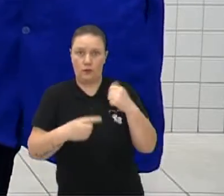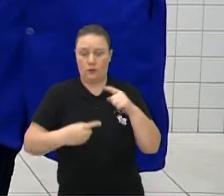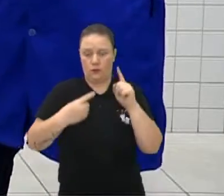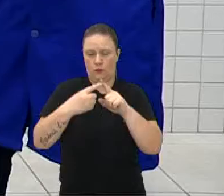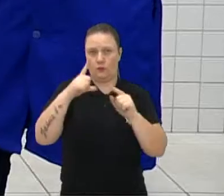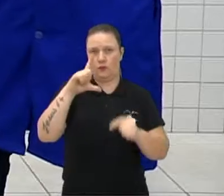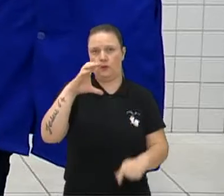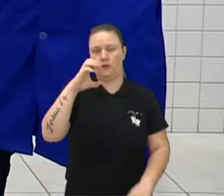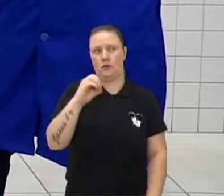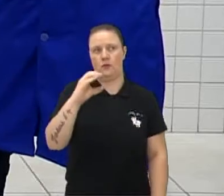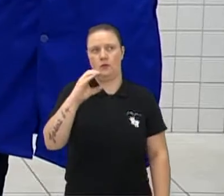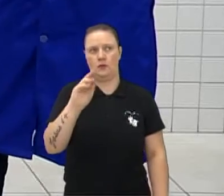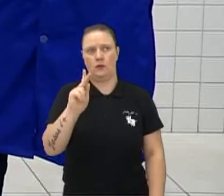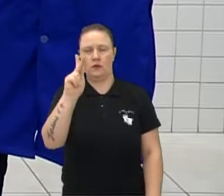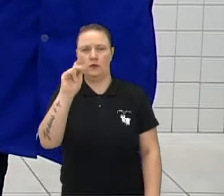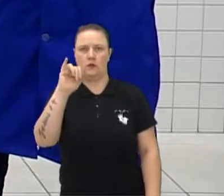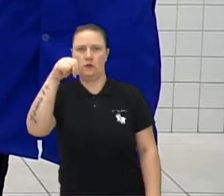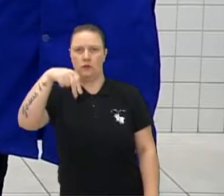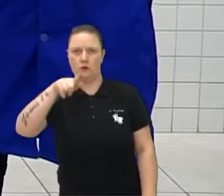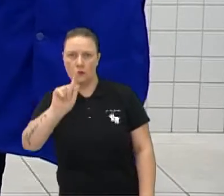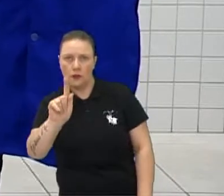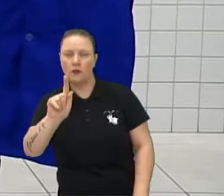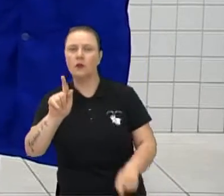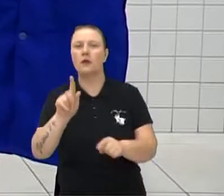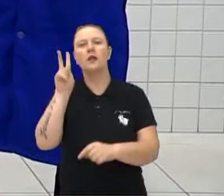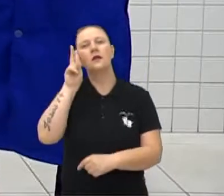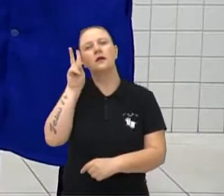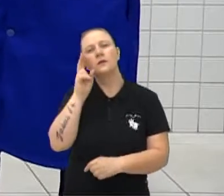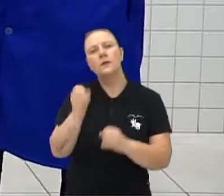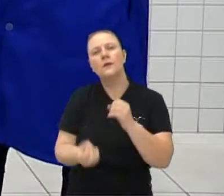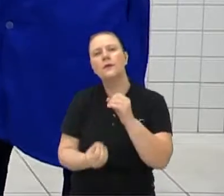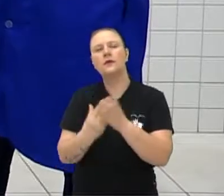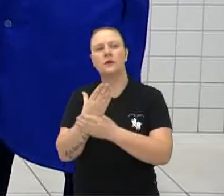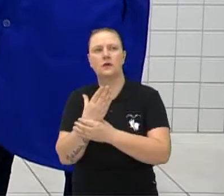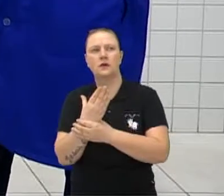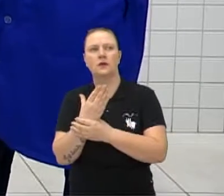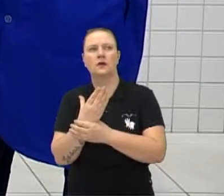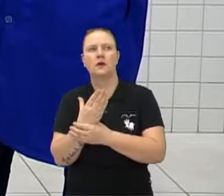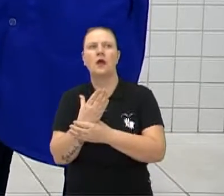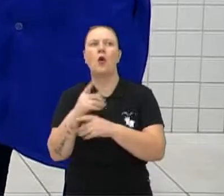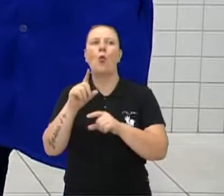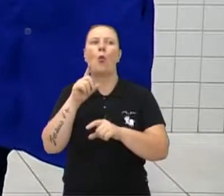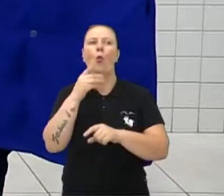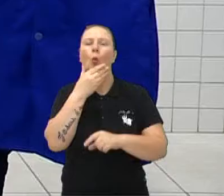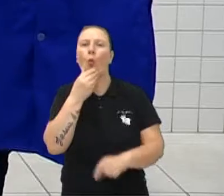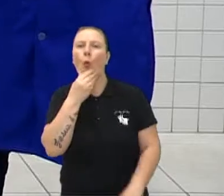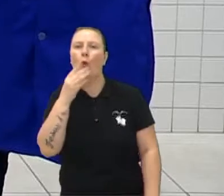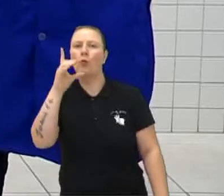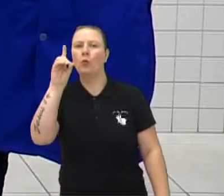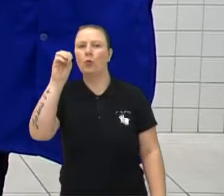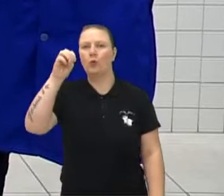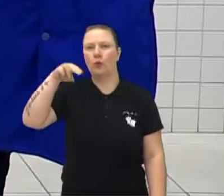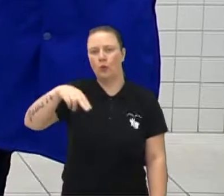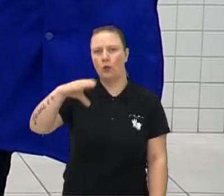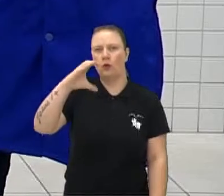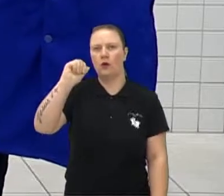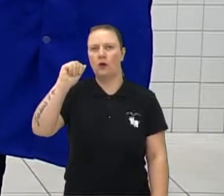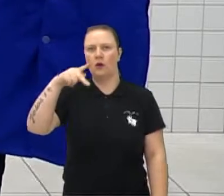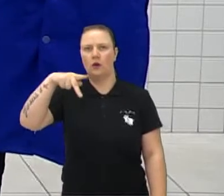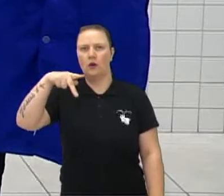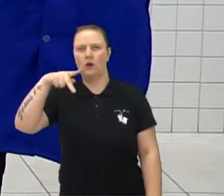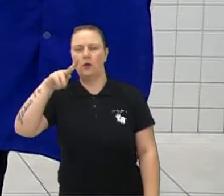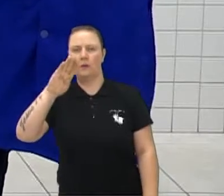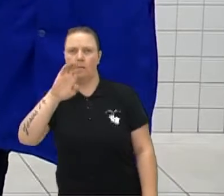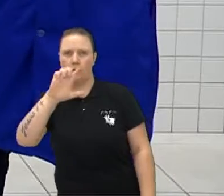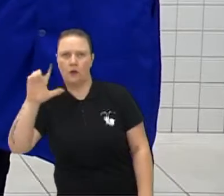locking, que vocês lembram que foi inventado pelo Don Campbell, tá? Ele criou também o grupo The